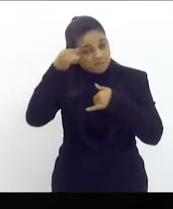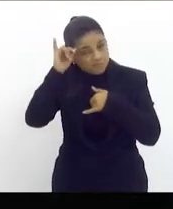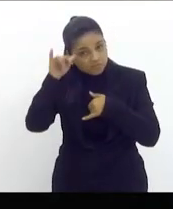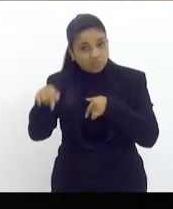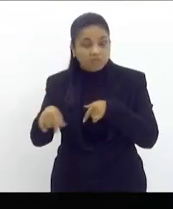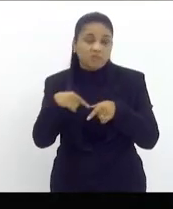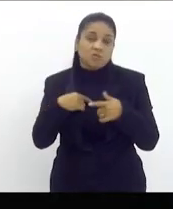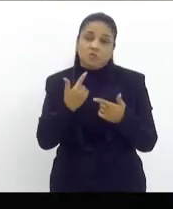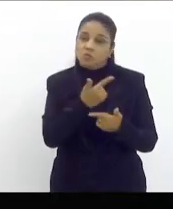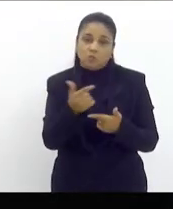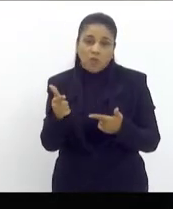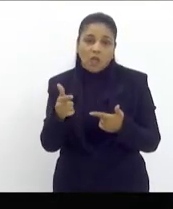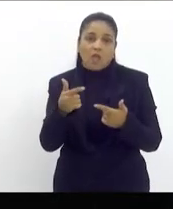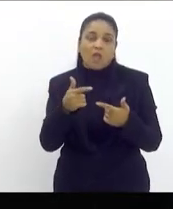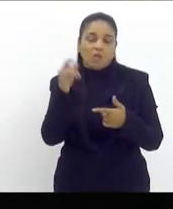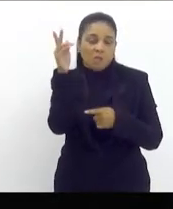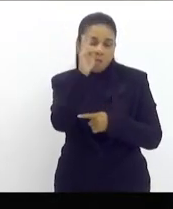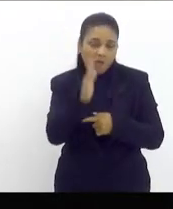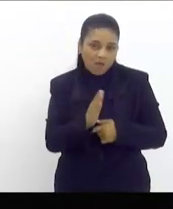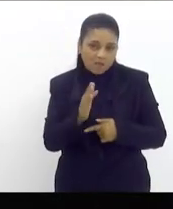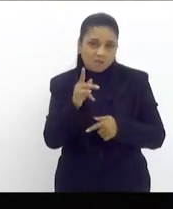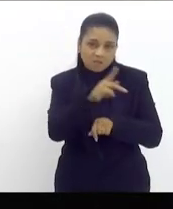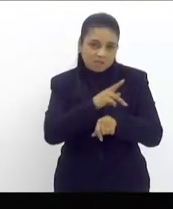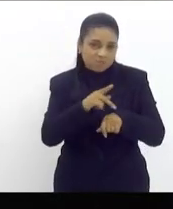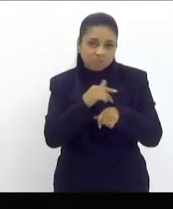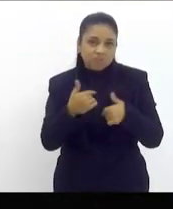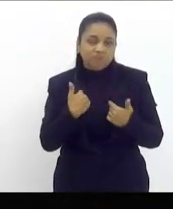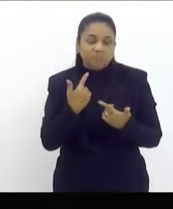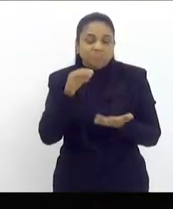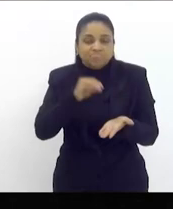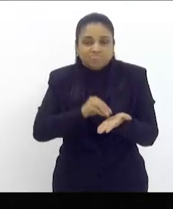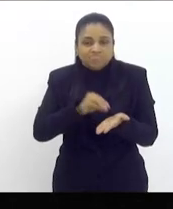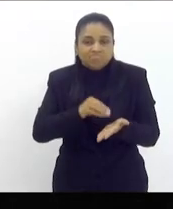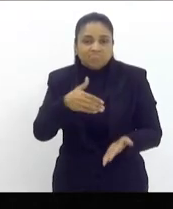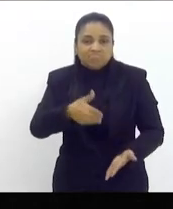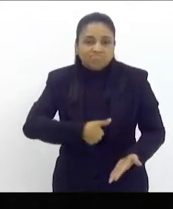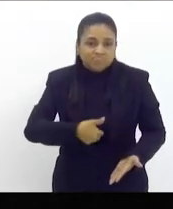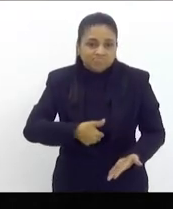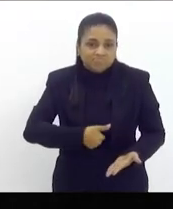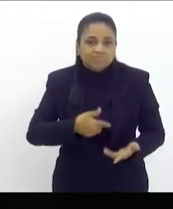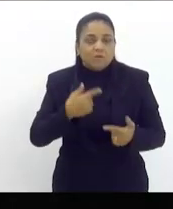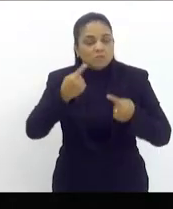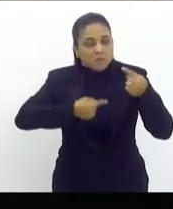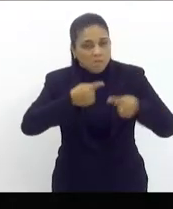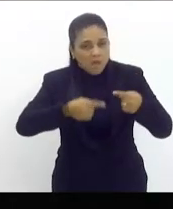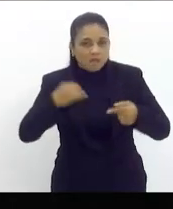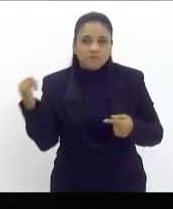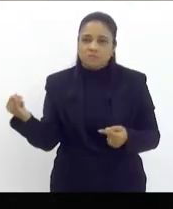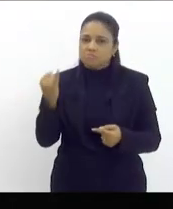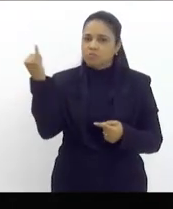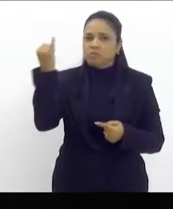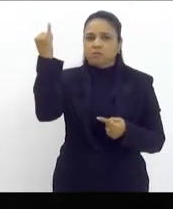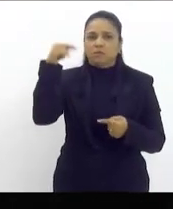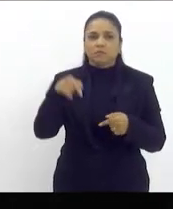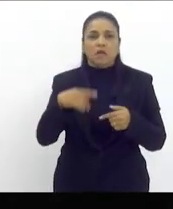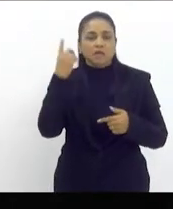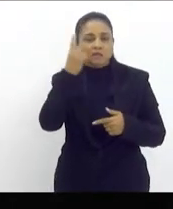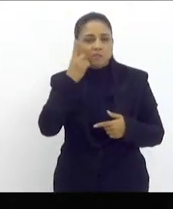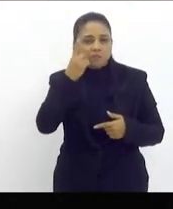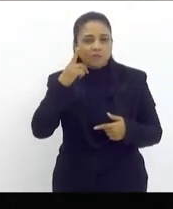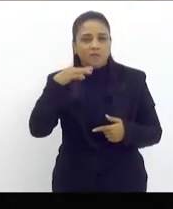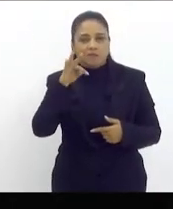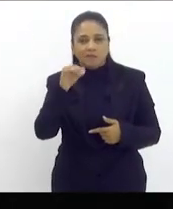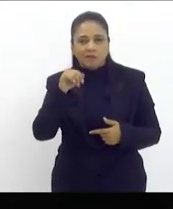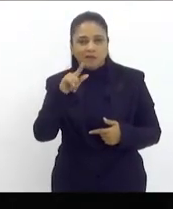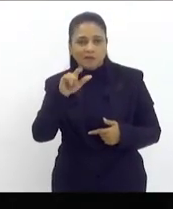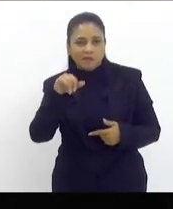agrária e que deixa o seu povo sem ter o que comer então esse é um debate importante porque a deputada Talíria Petrone